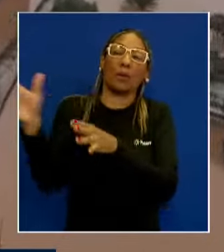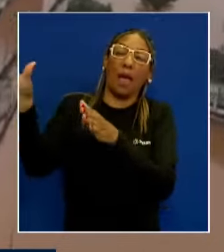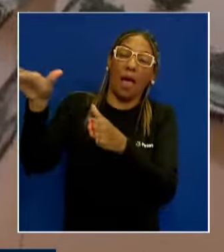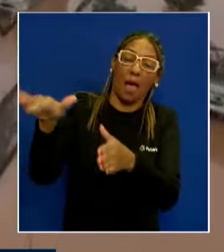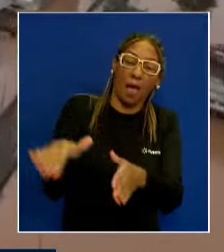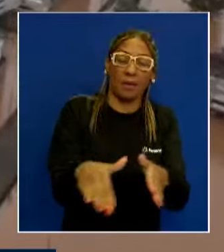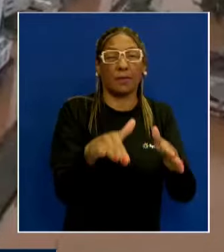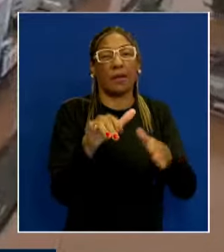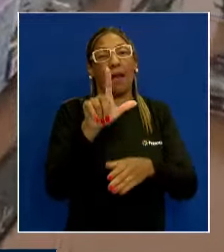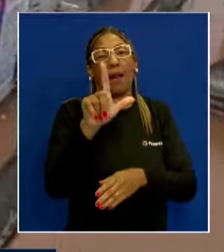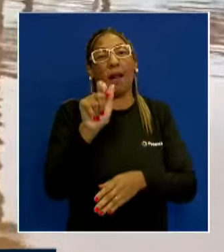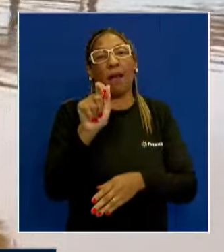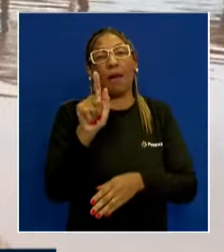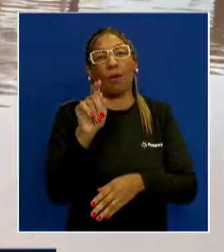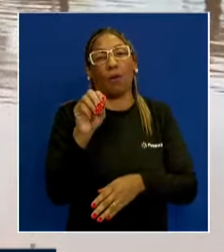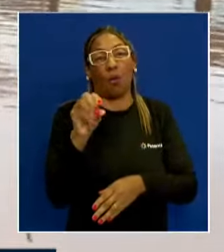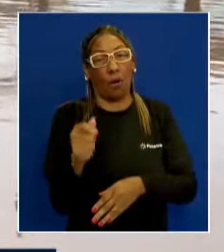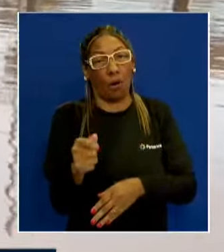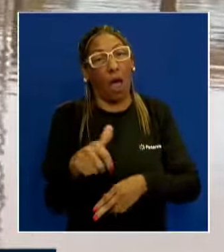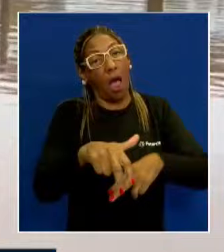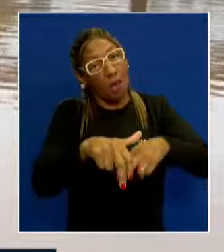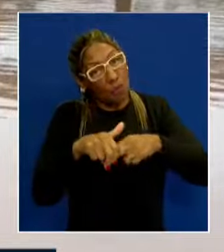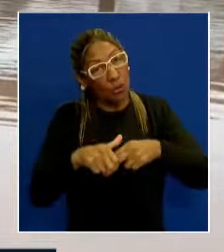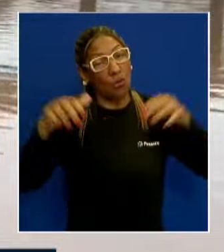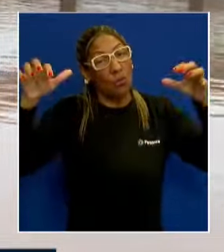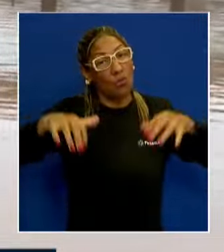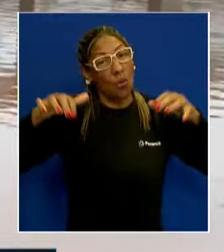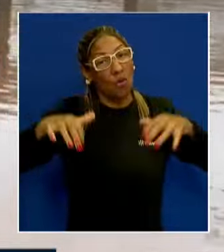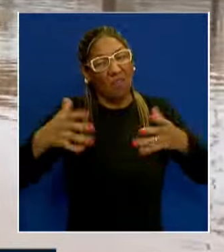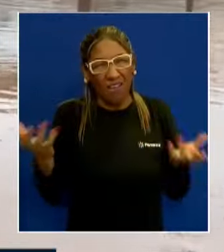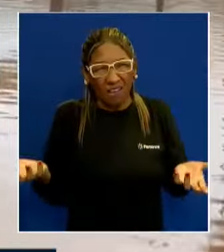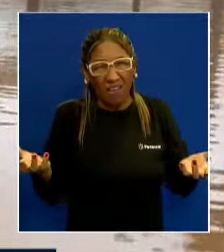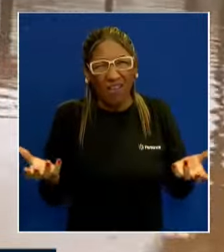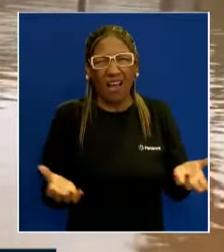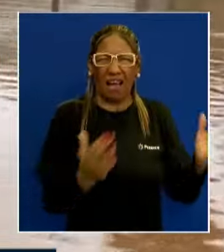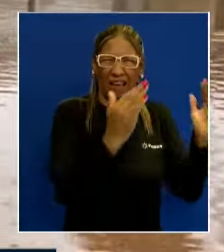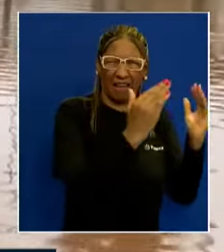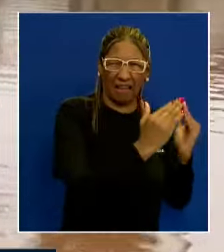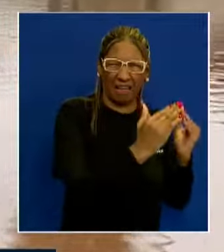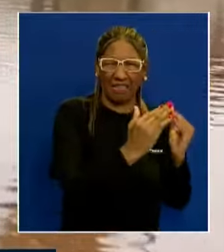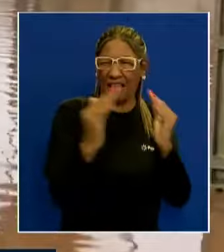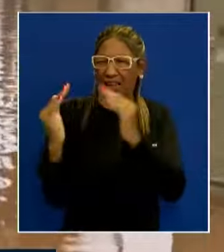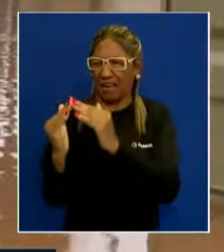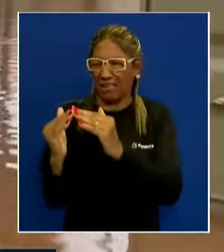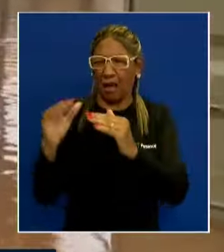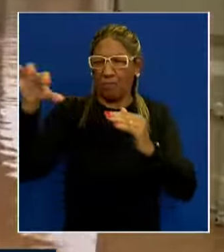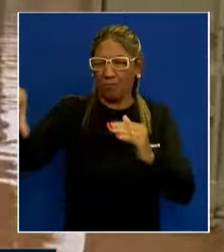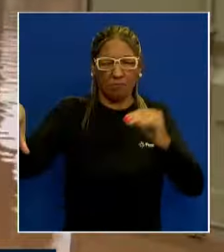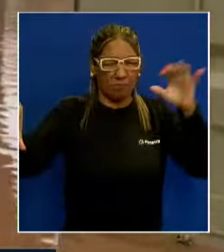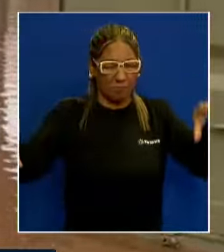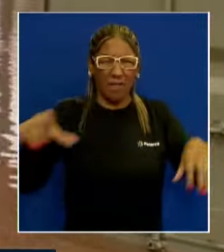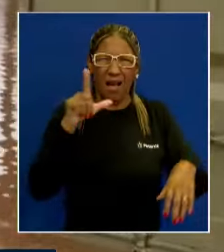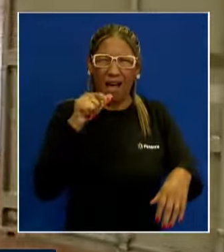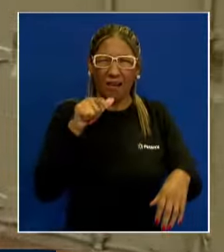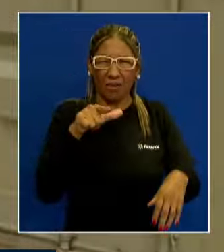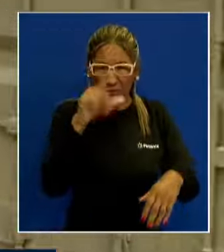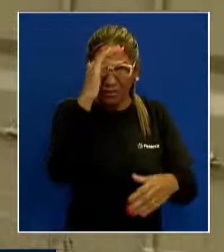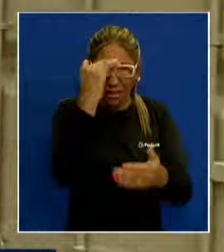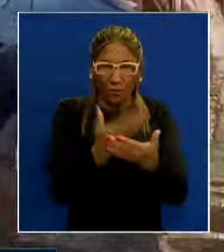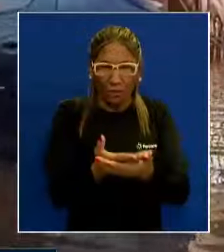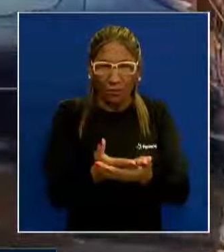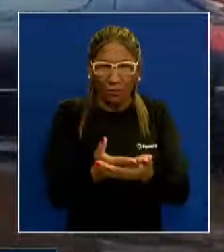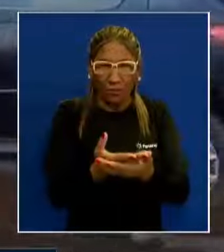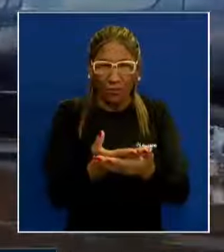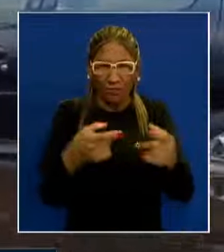e o problema do alagamento foi porque teve duas casas de bombas. Será que realmente alguém acredita nisso?